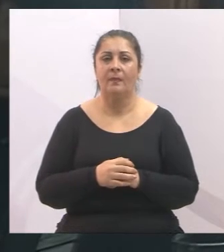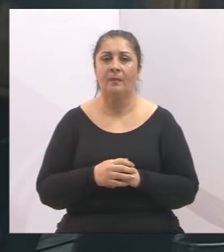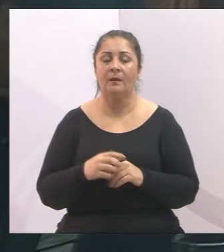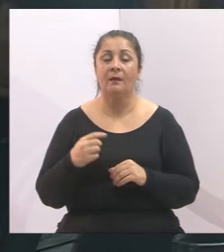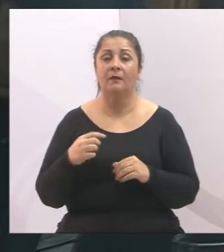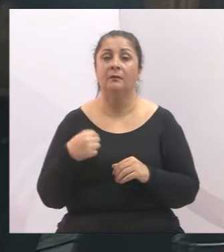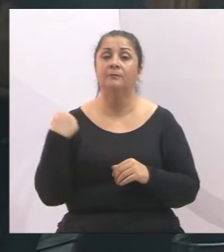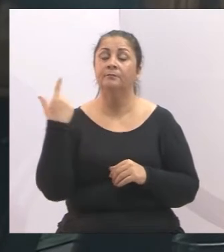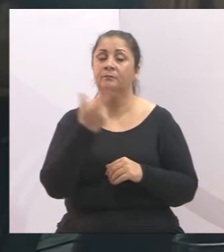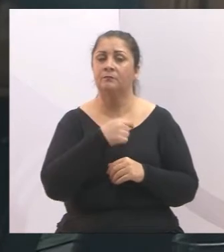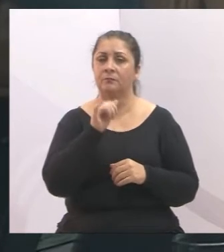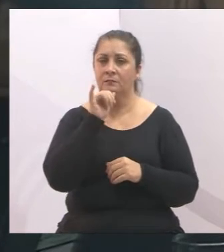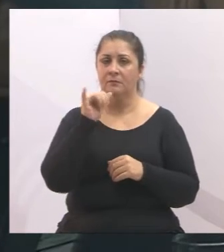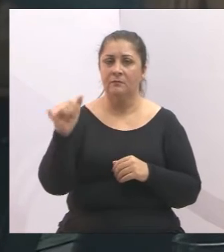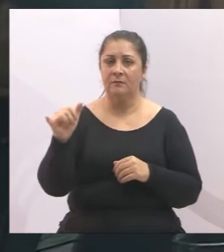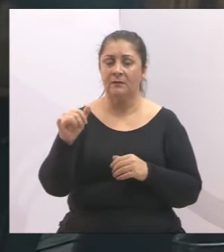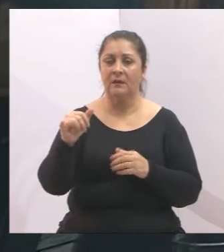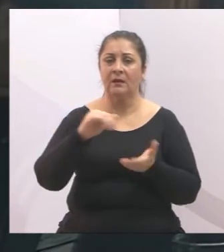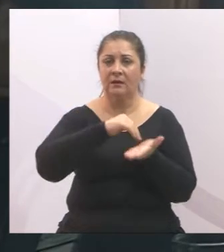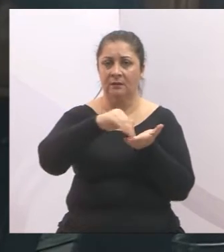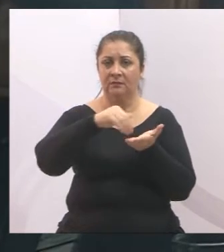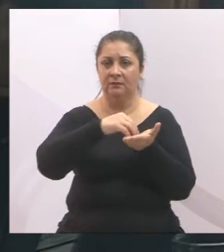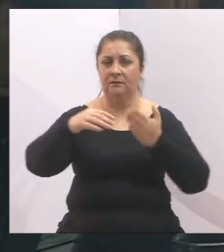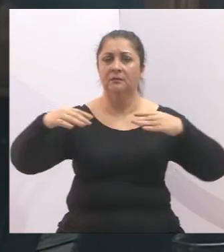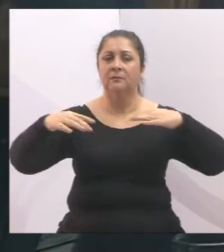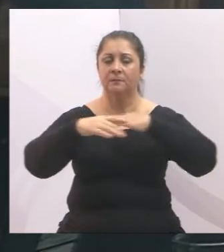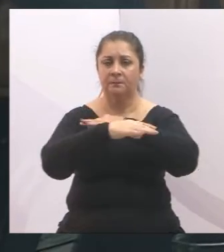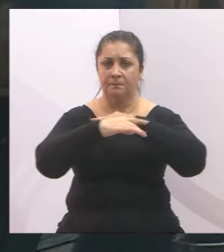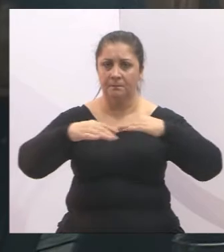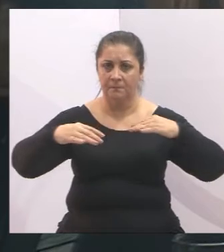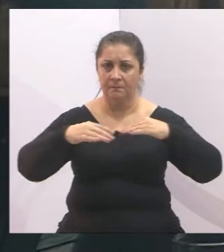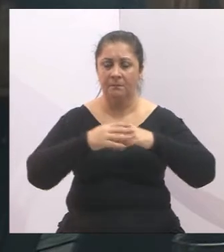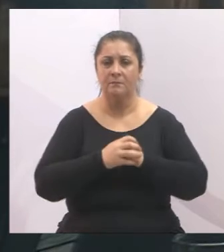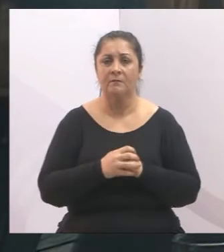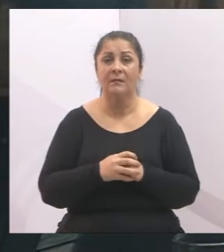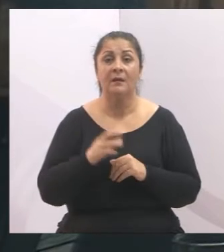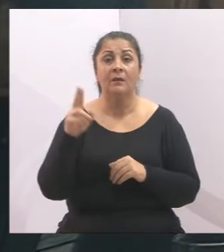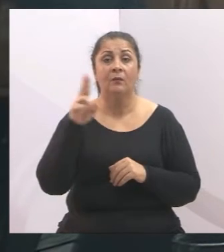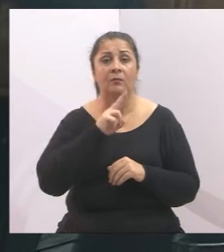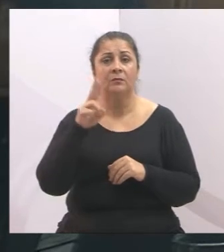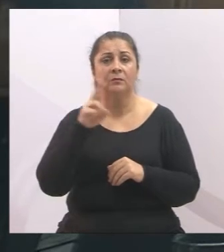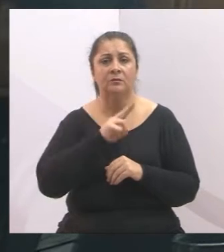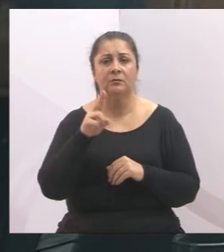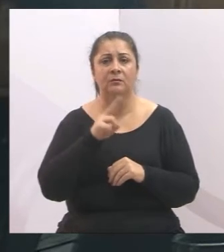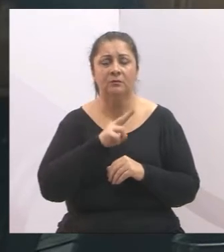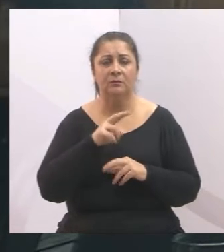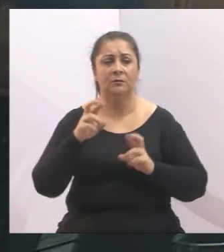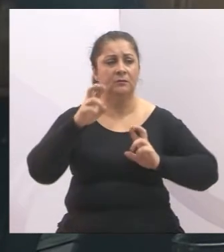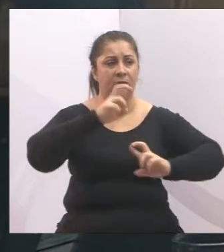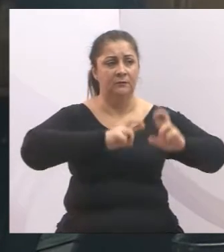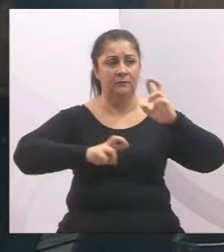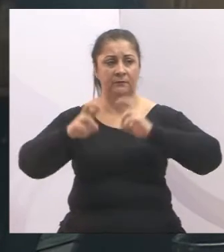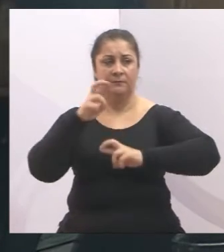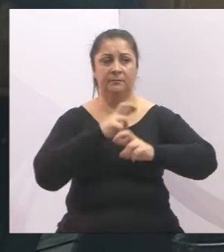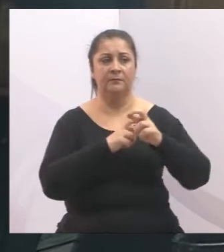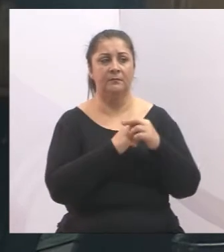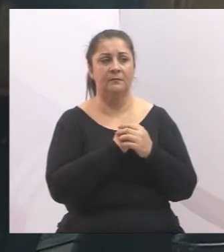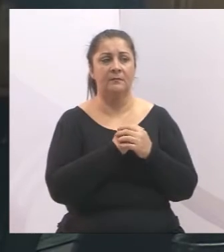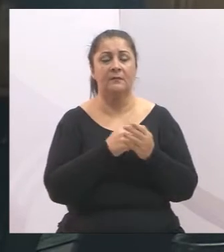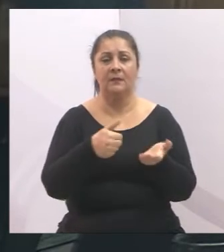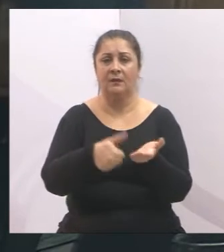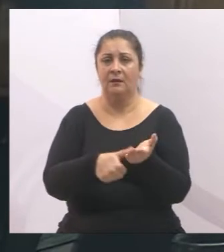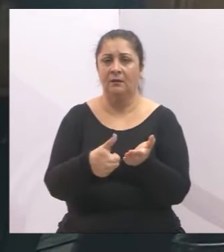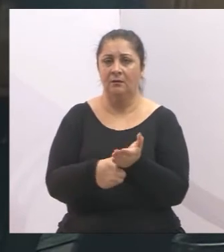recomendando a Secretaria de Mobilidade Urbana que urgentemente faça a fiscalização da